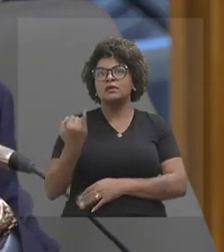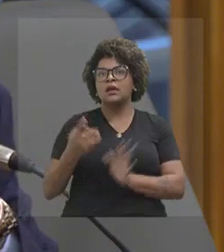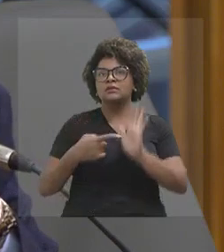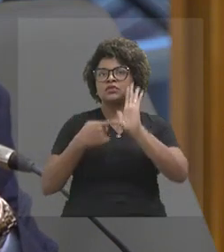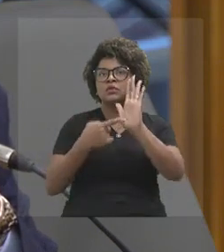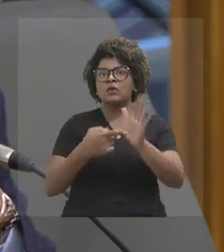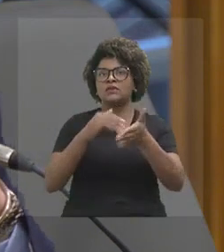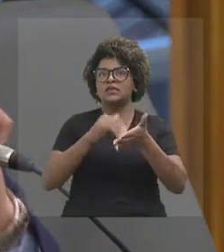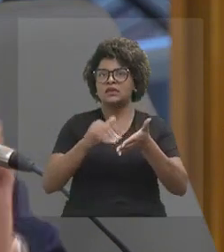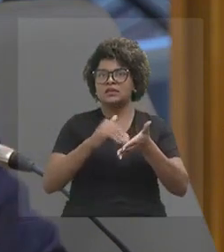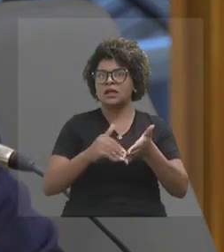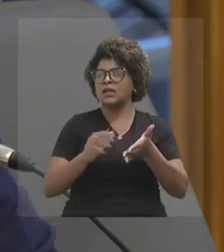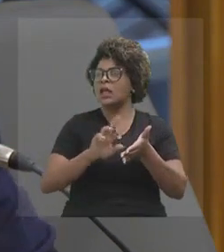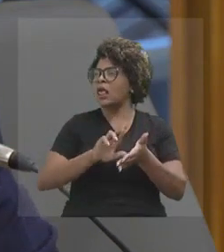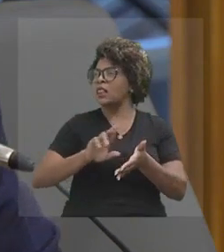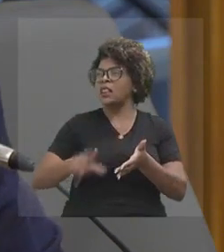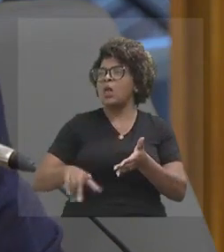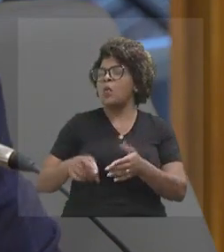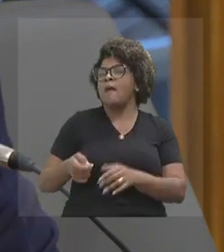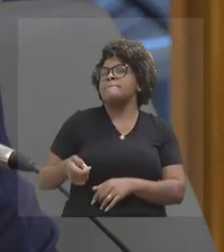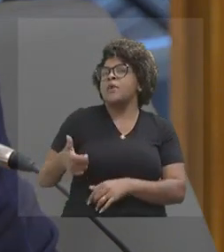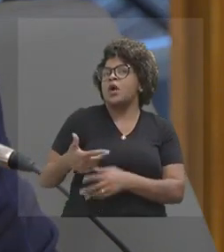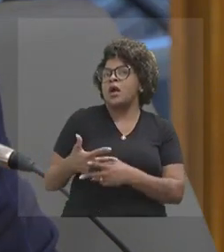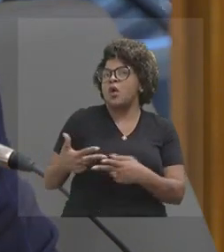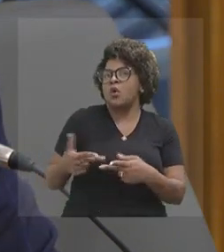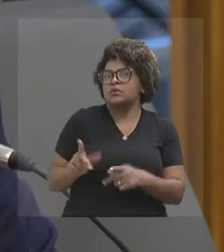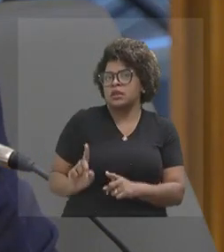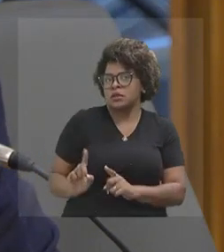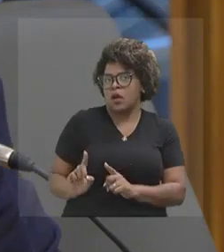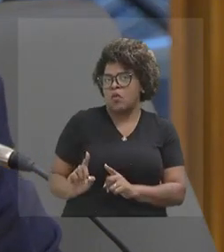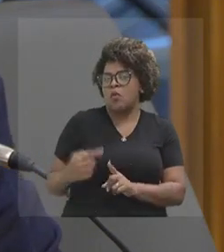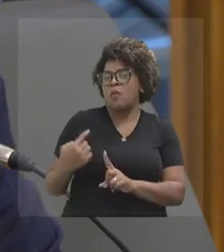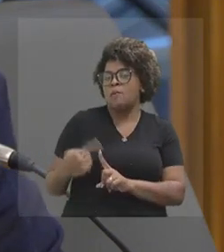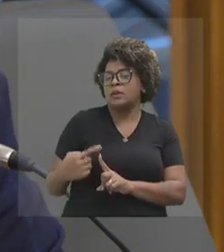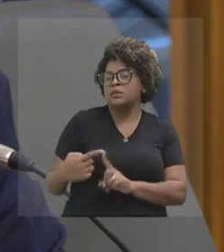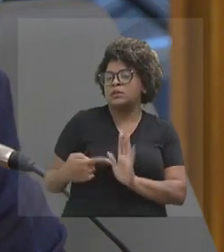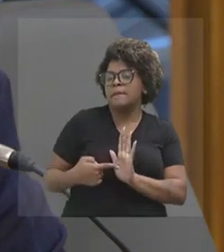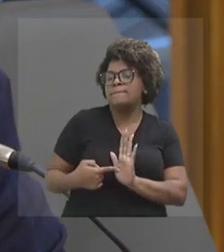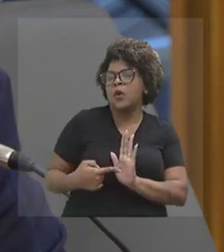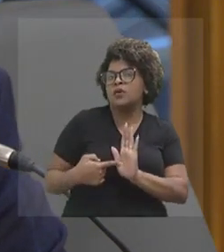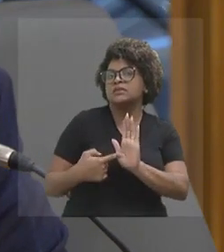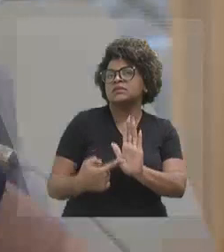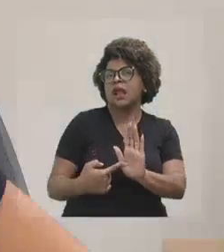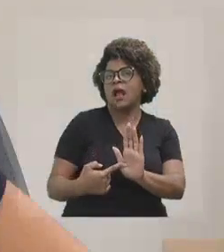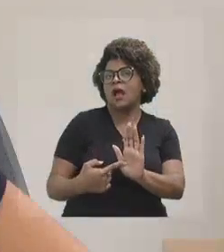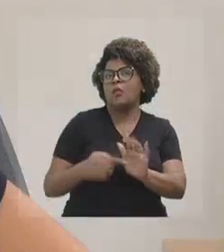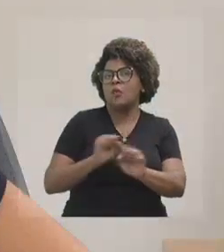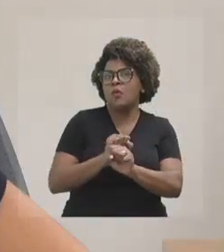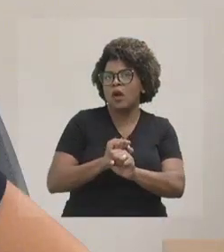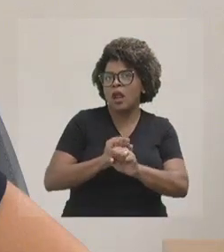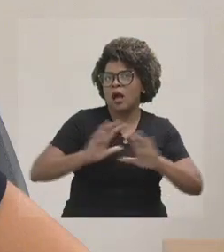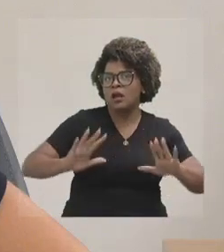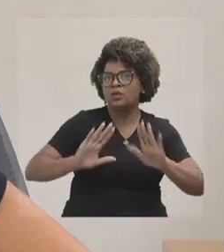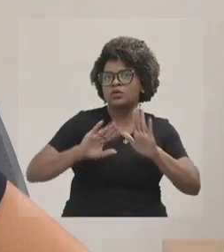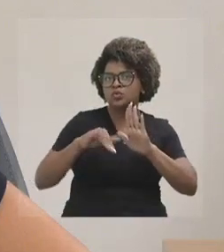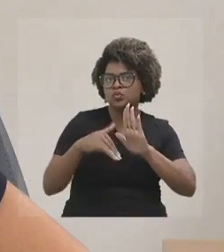pouca coisa o que vocês fazem, porque dar transparência, publicidade aos atos de todo o governo